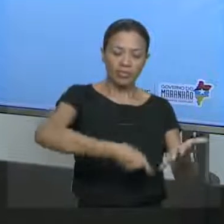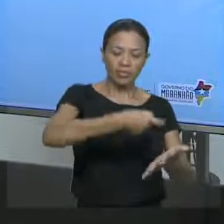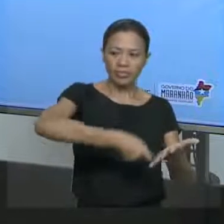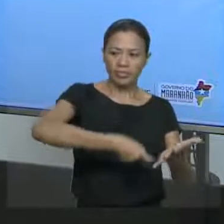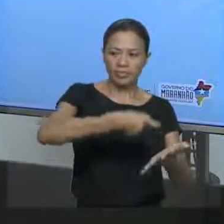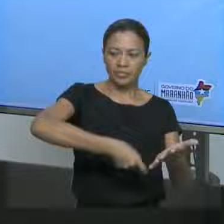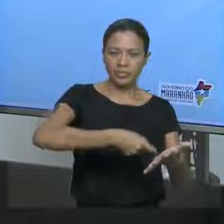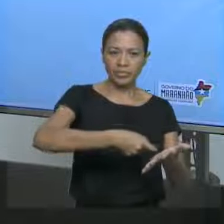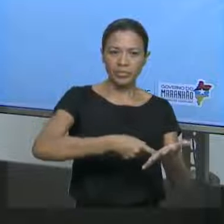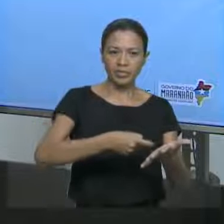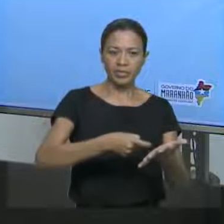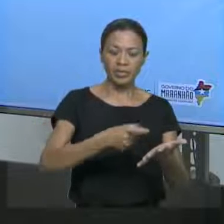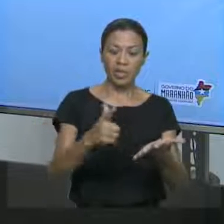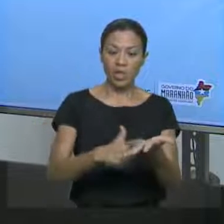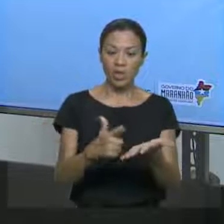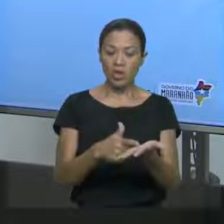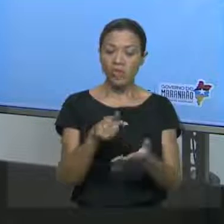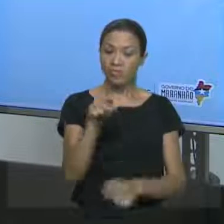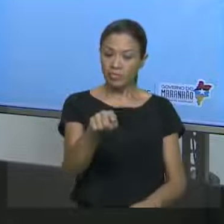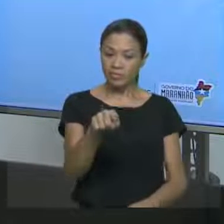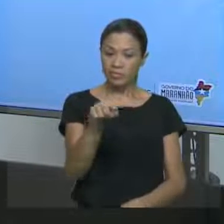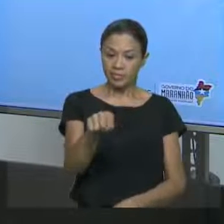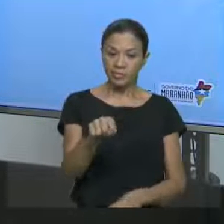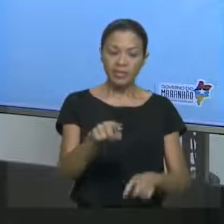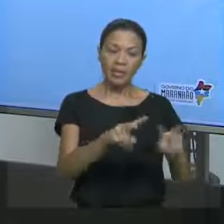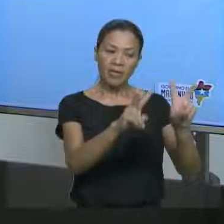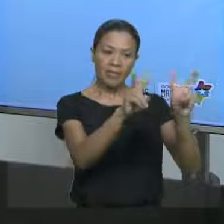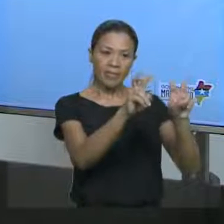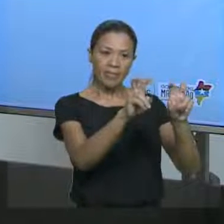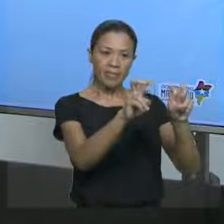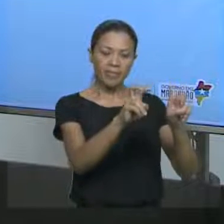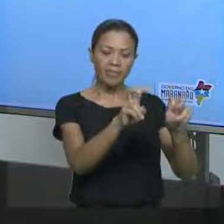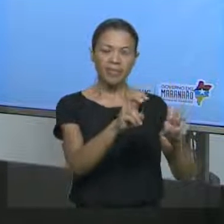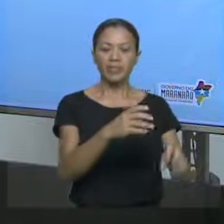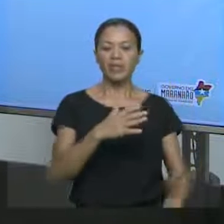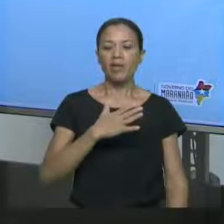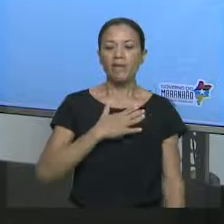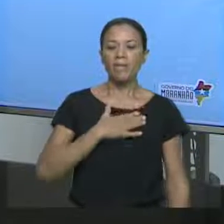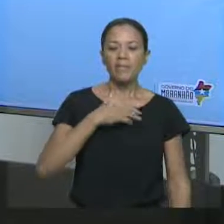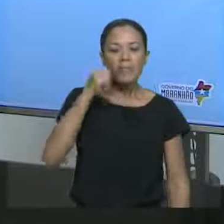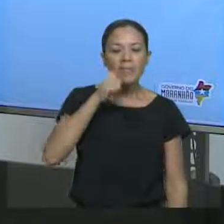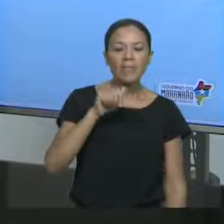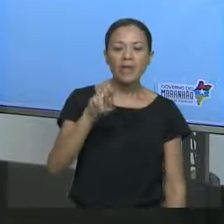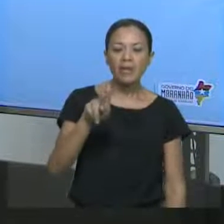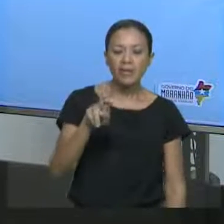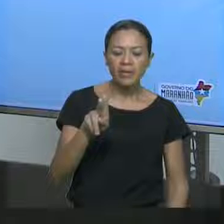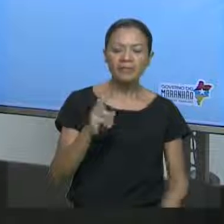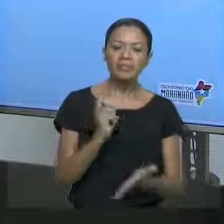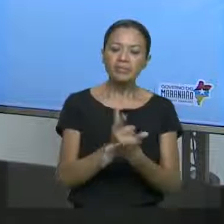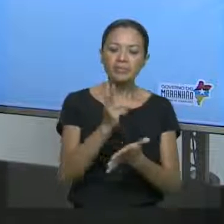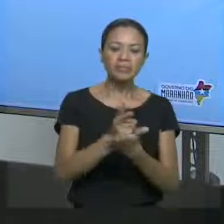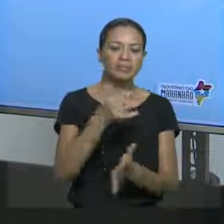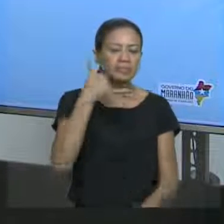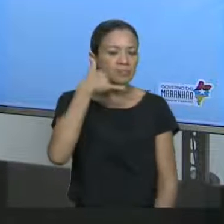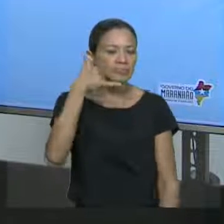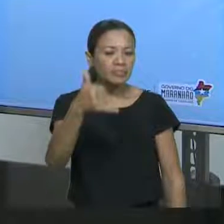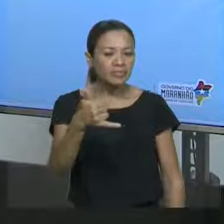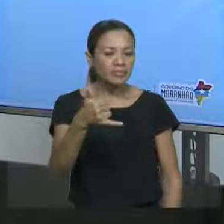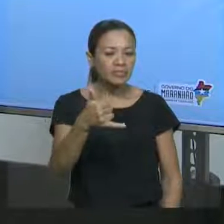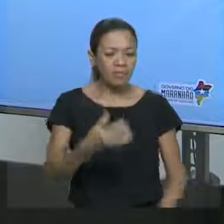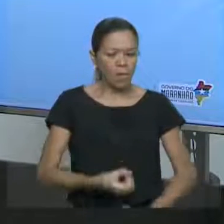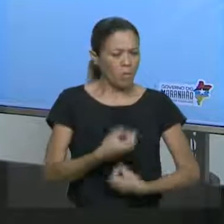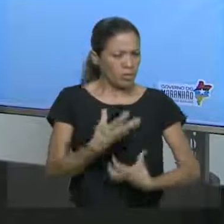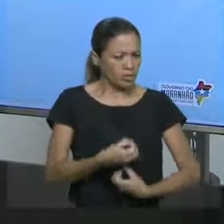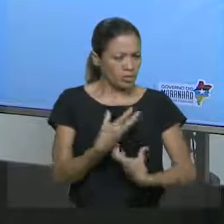Esse texto é do livro de vocês aí, né? Cujo título é My Sister Always on the Phone by Bruce Lansky. É uma